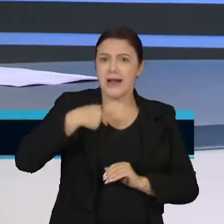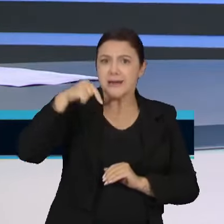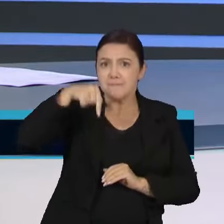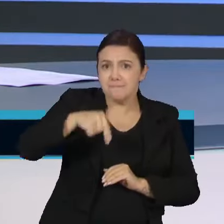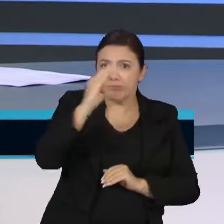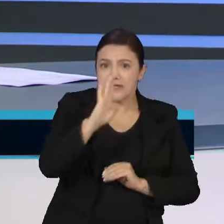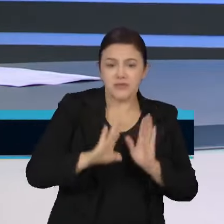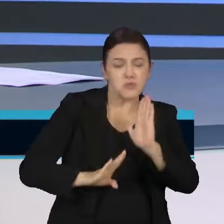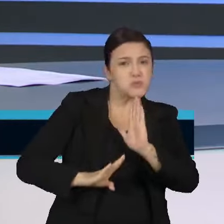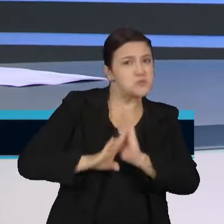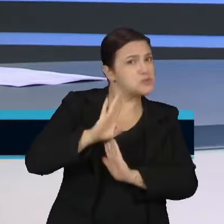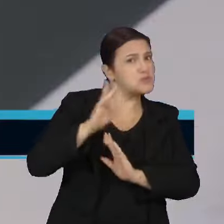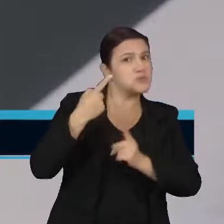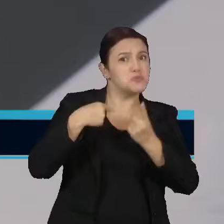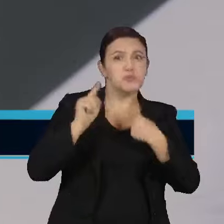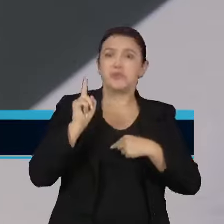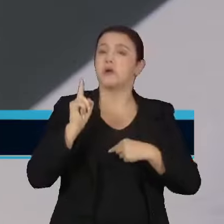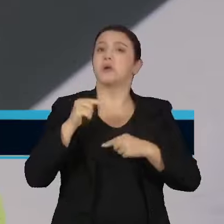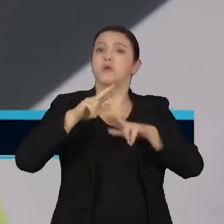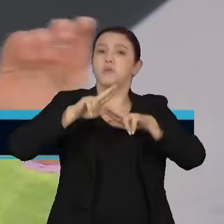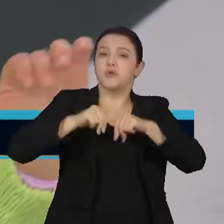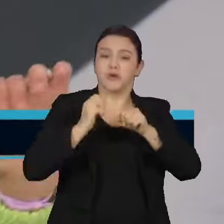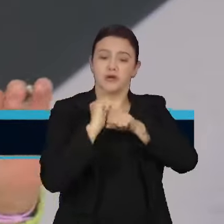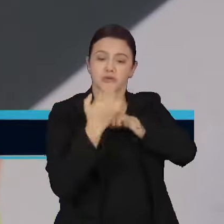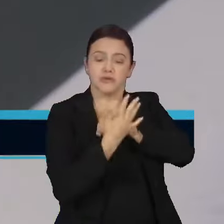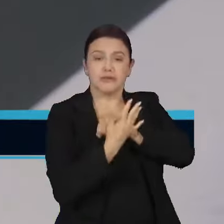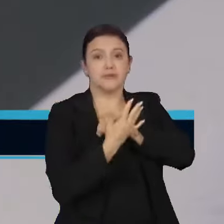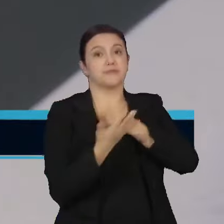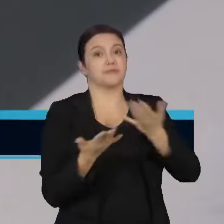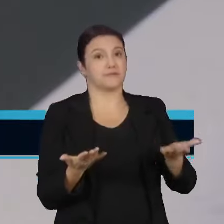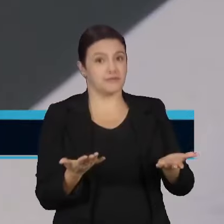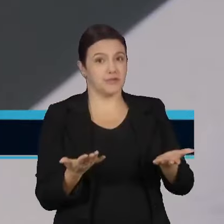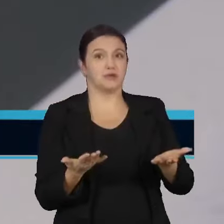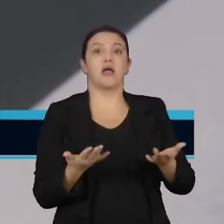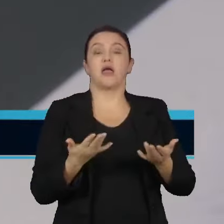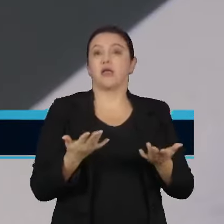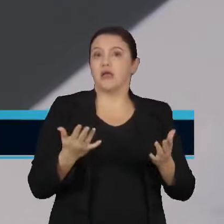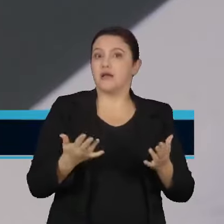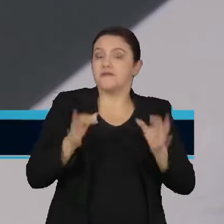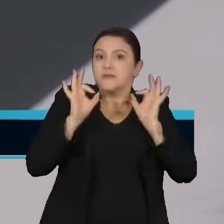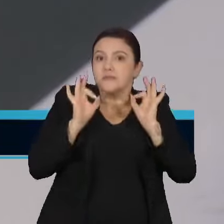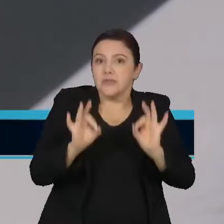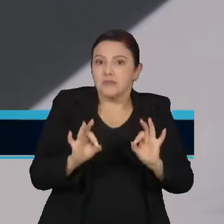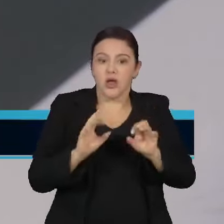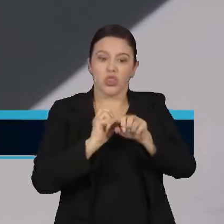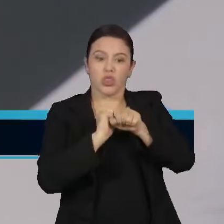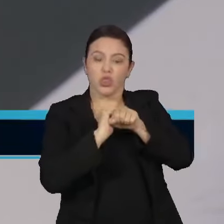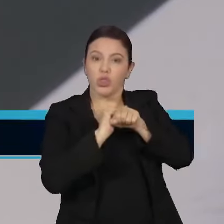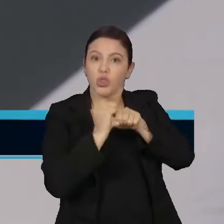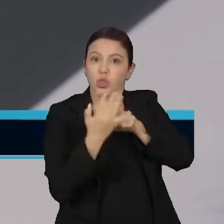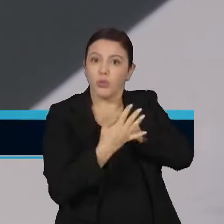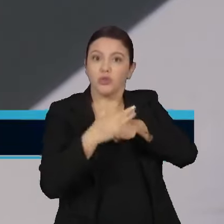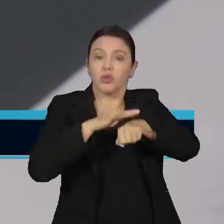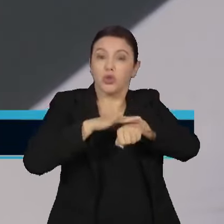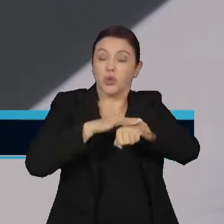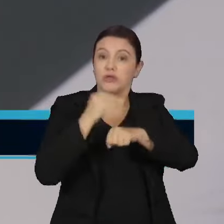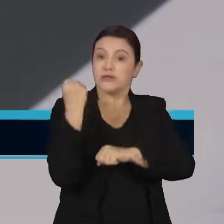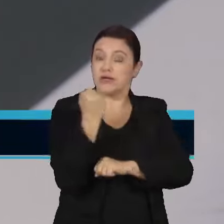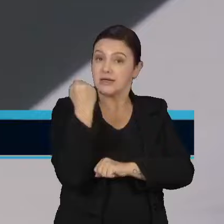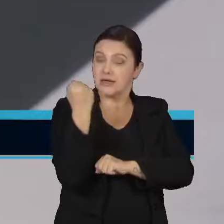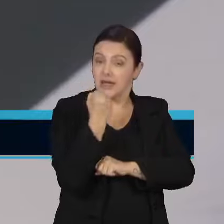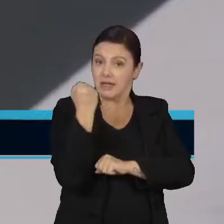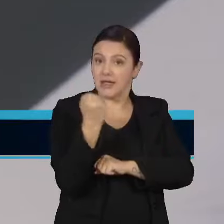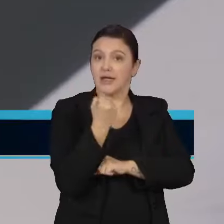gestantes por causa de Covid-19. Então não ficou nenhuma dúvida que a doença realmente tem um potencial mais grave para a própria